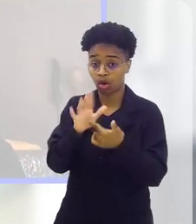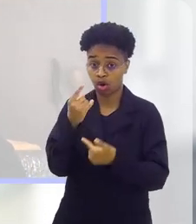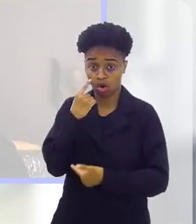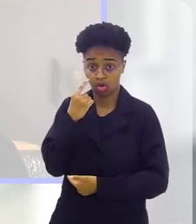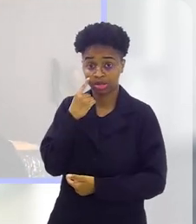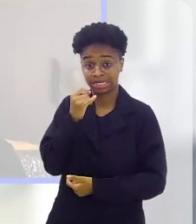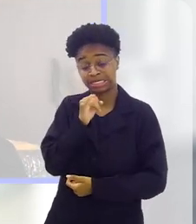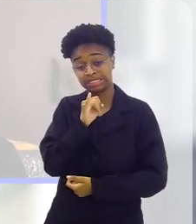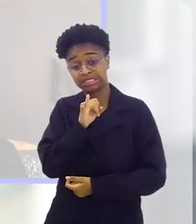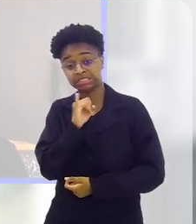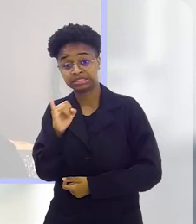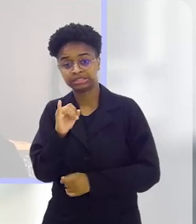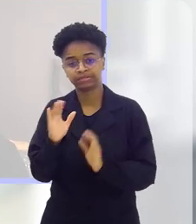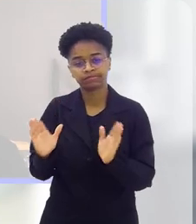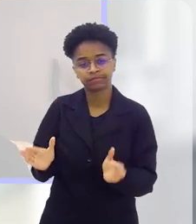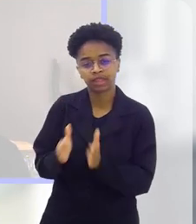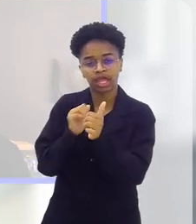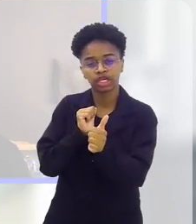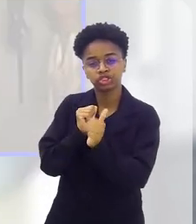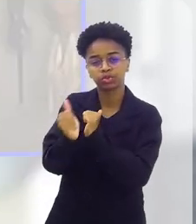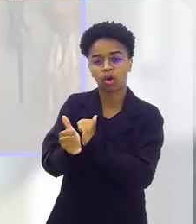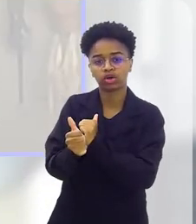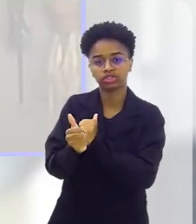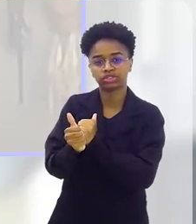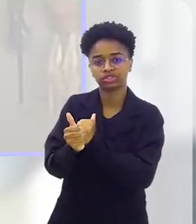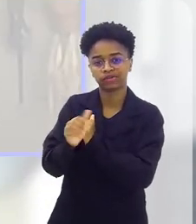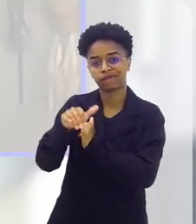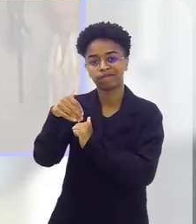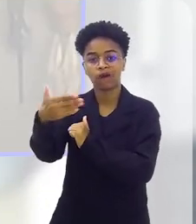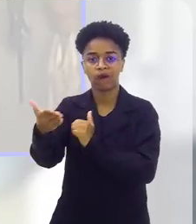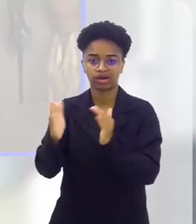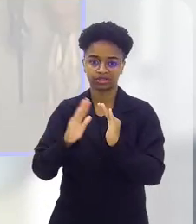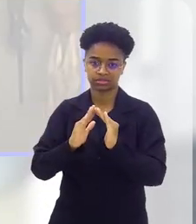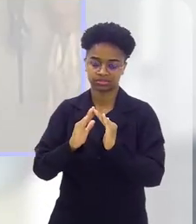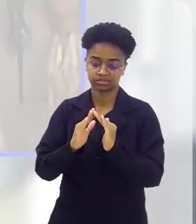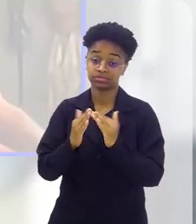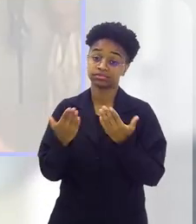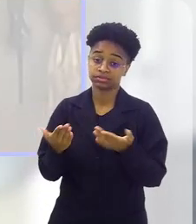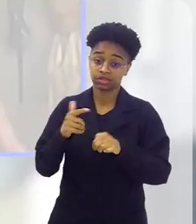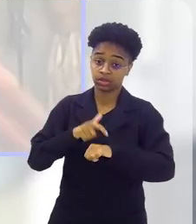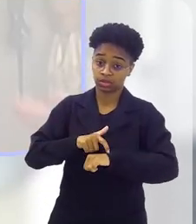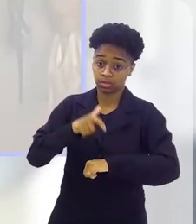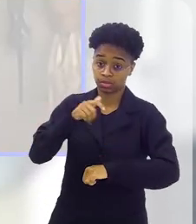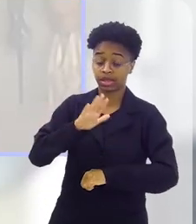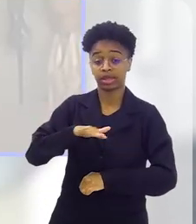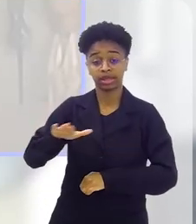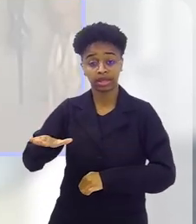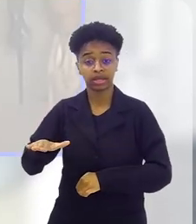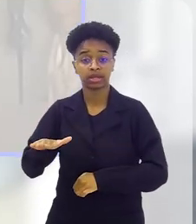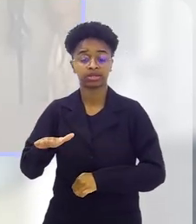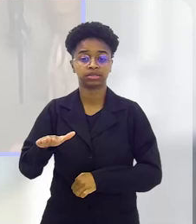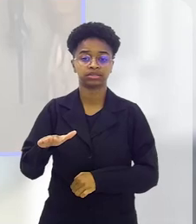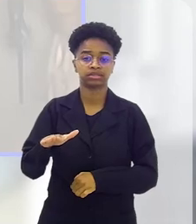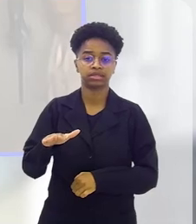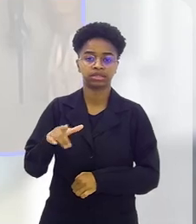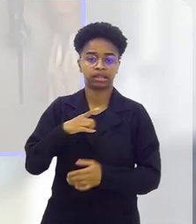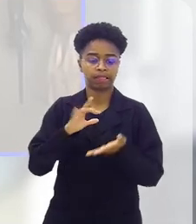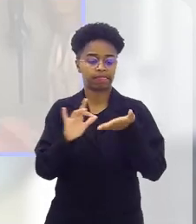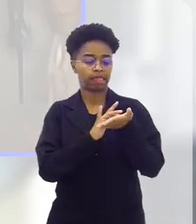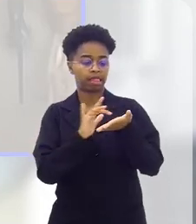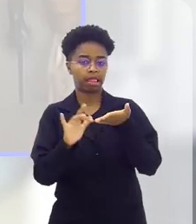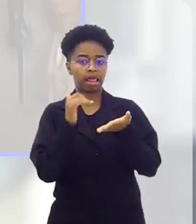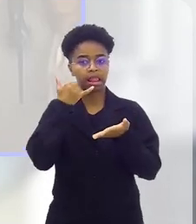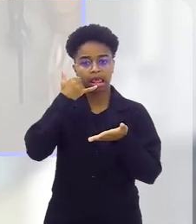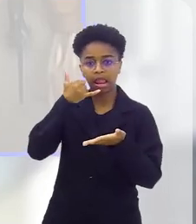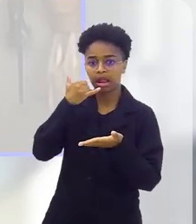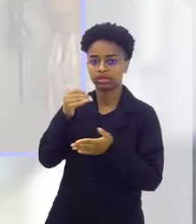assim, puxa, e se a gente incentivar um esporte ao ar livre, né? Então aquele momento que a criança estaria na